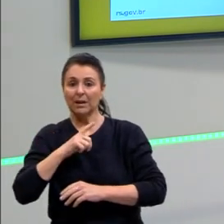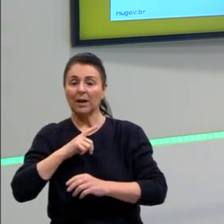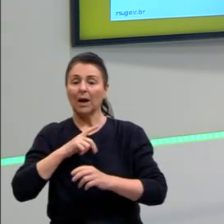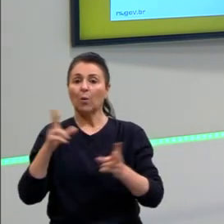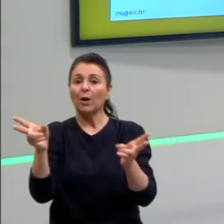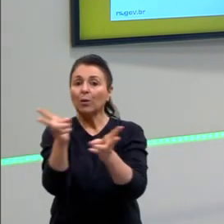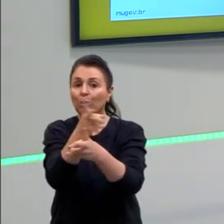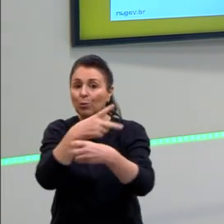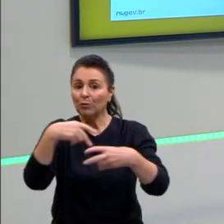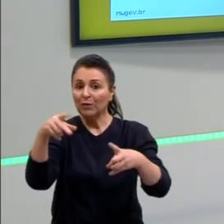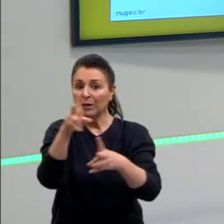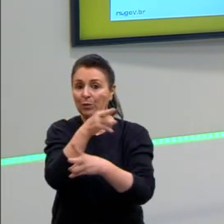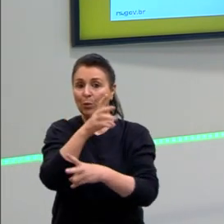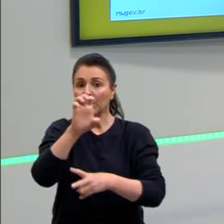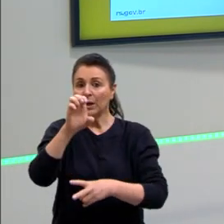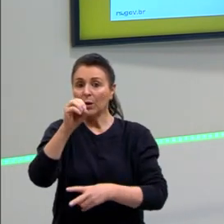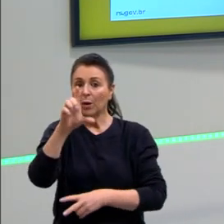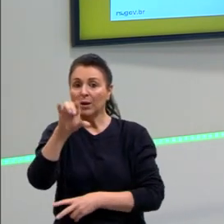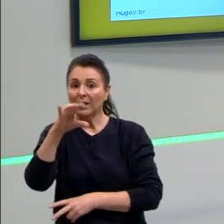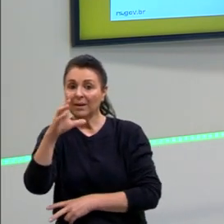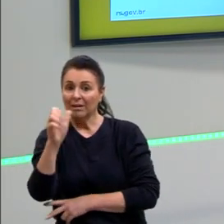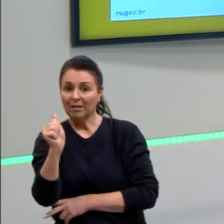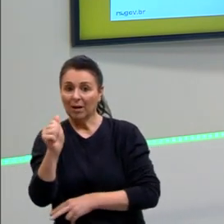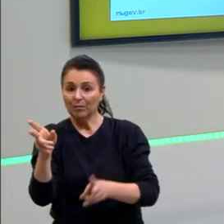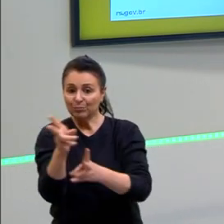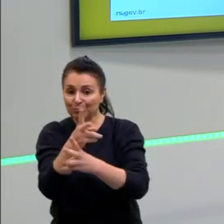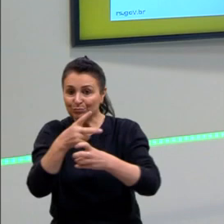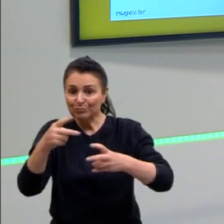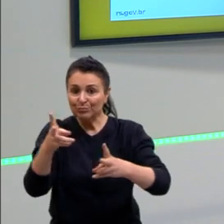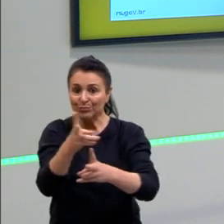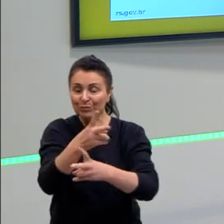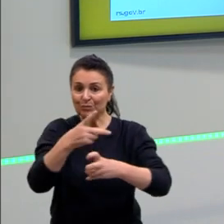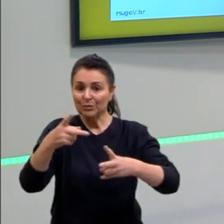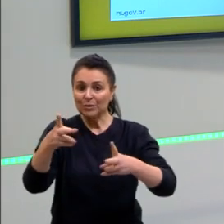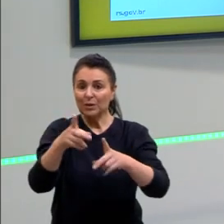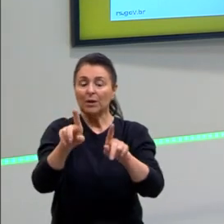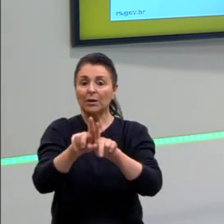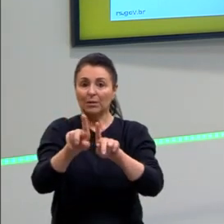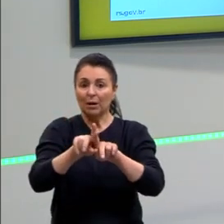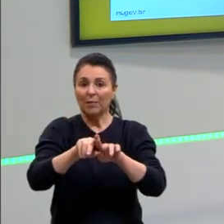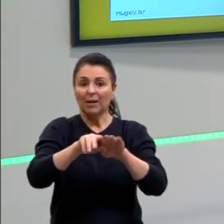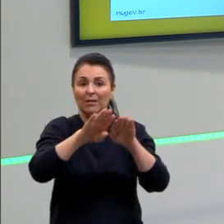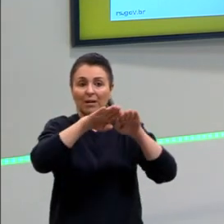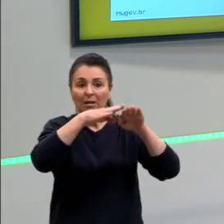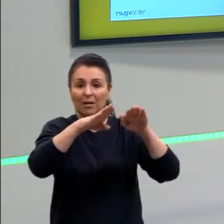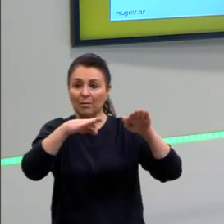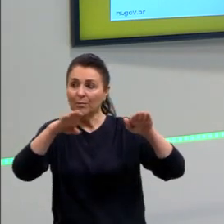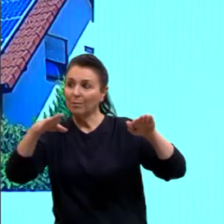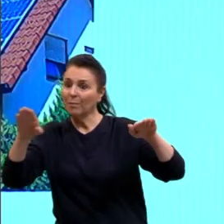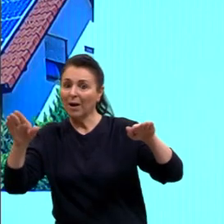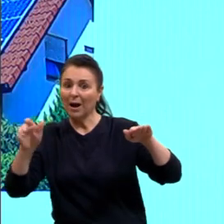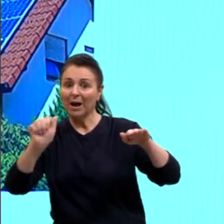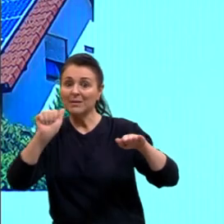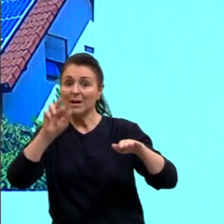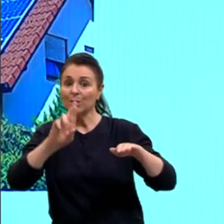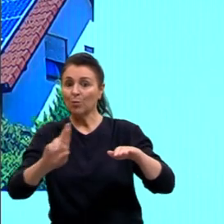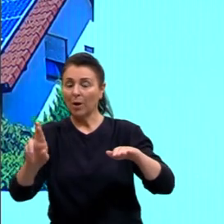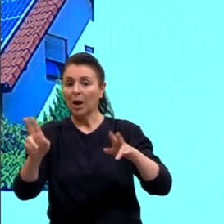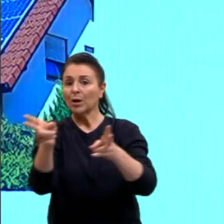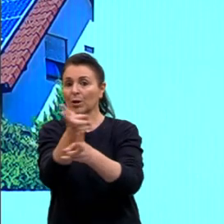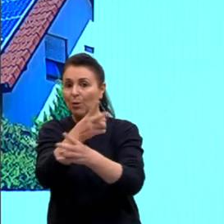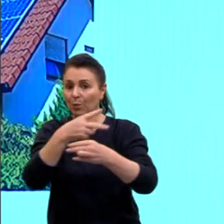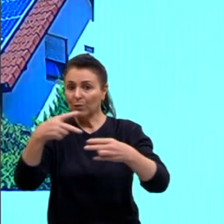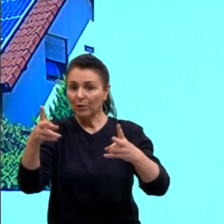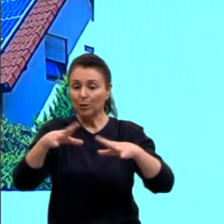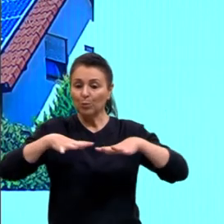ela é obtida, então, através desse deslocamento aí das massas de ar, que a gente chama de vento, né, e esse movimento dessas